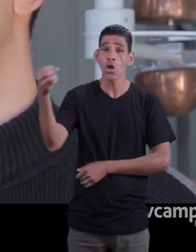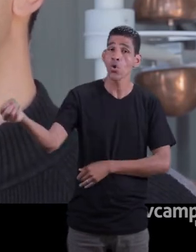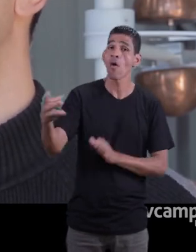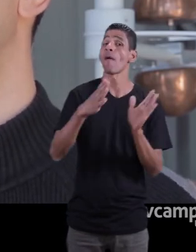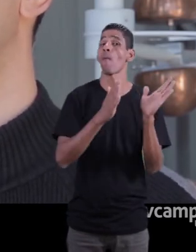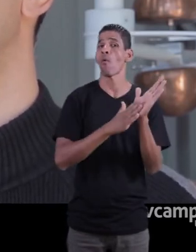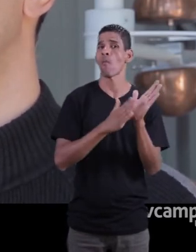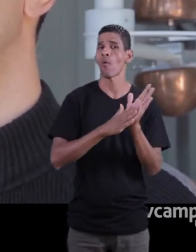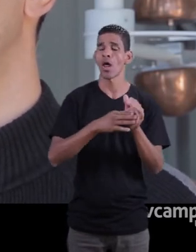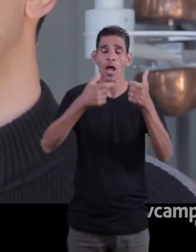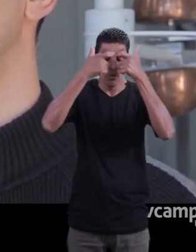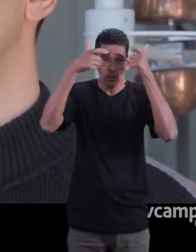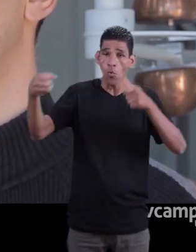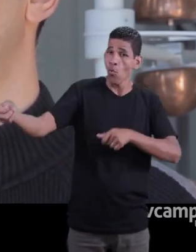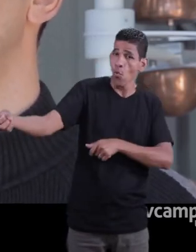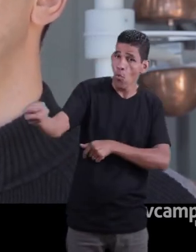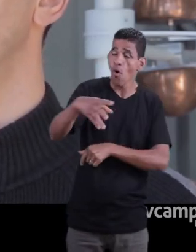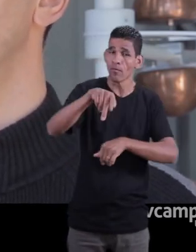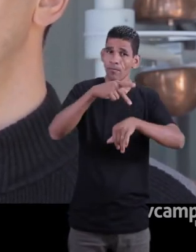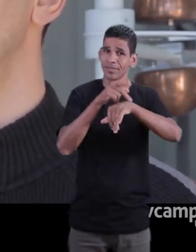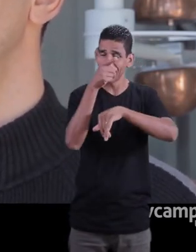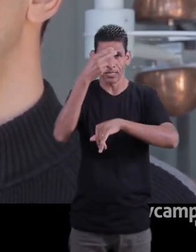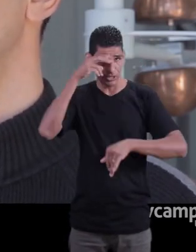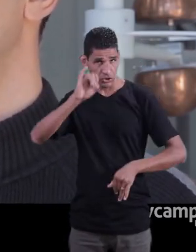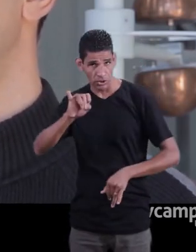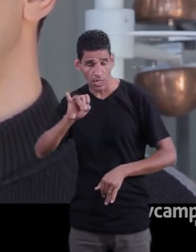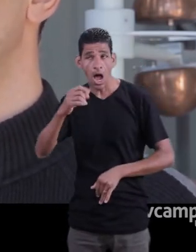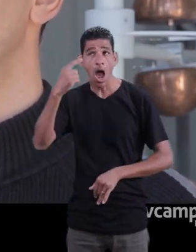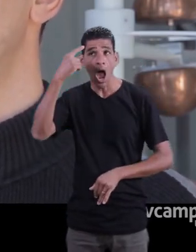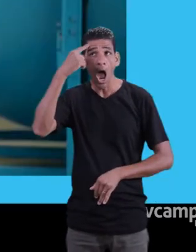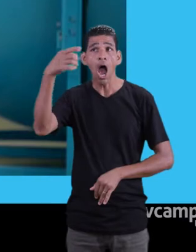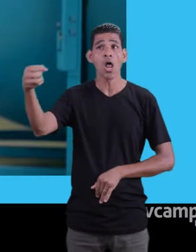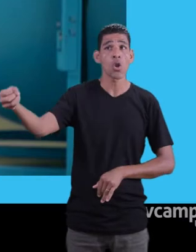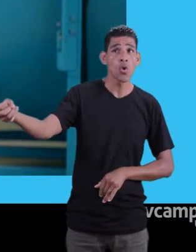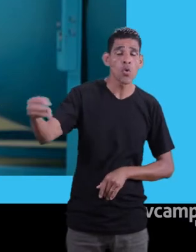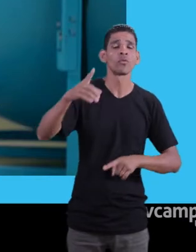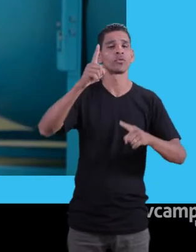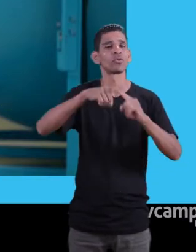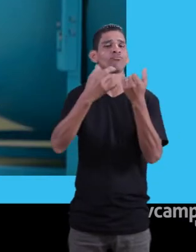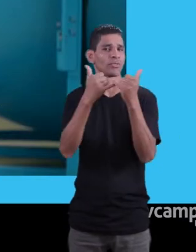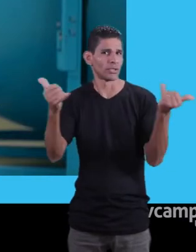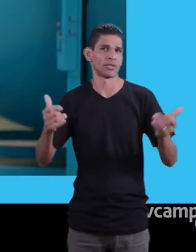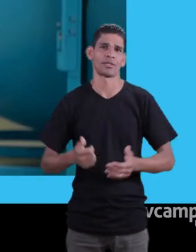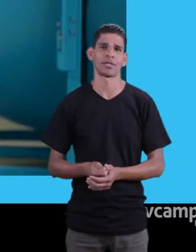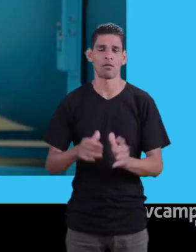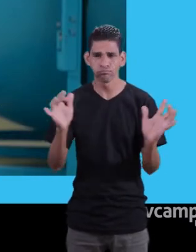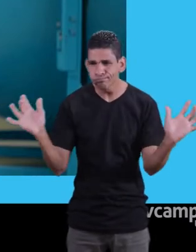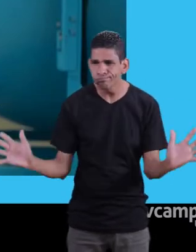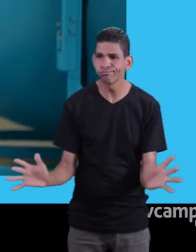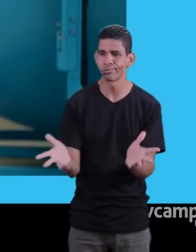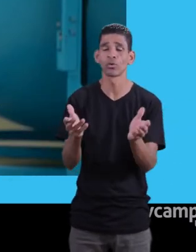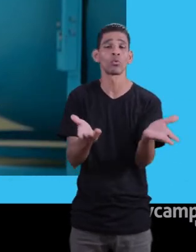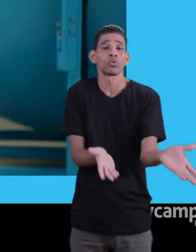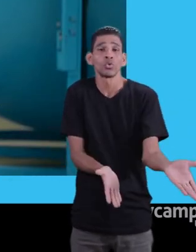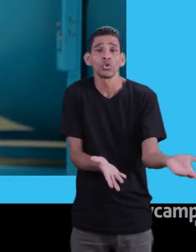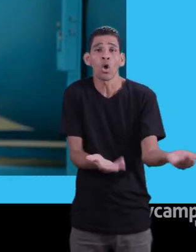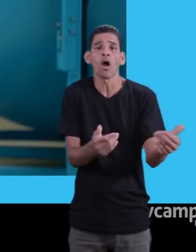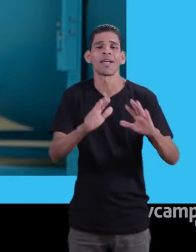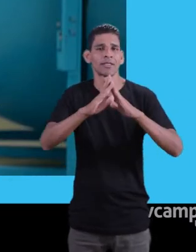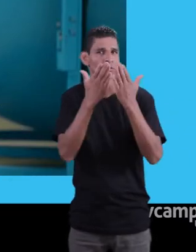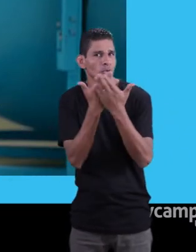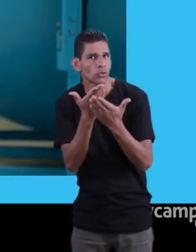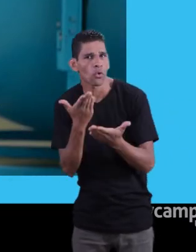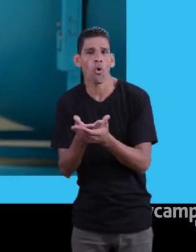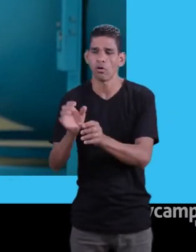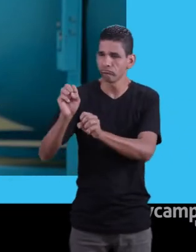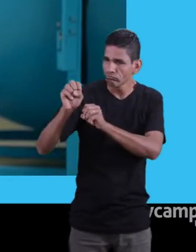é levar esse conhecimento para o país, começando a fomentar esse conhecimento nos jovens, nas